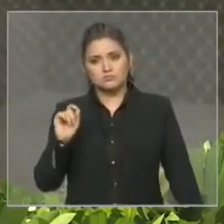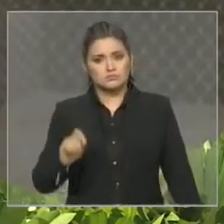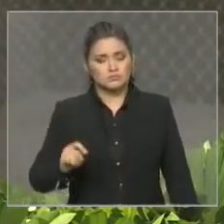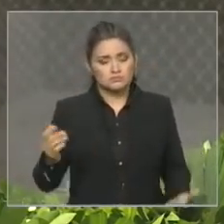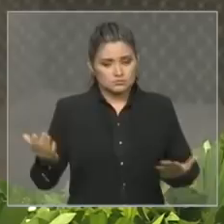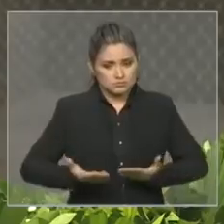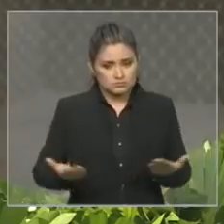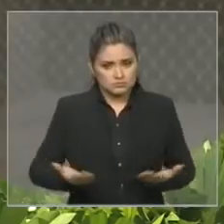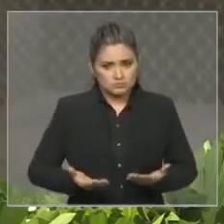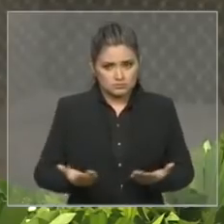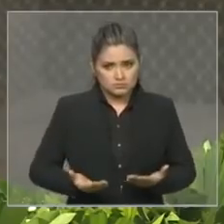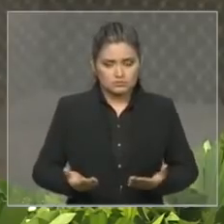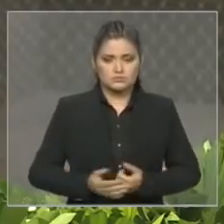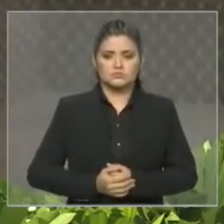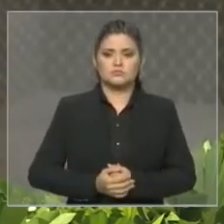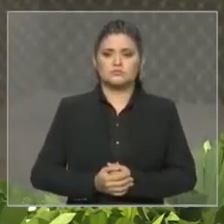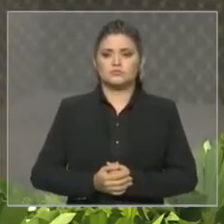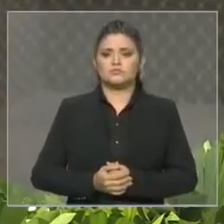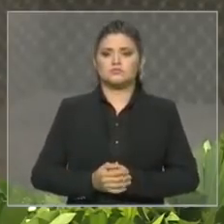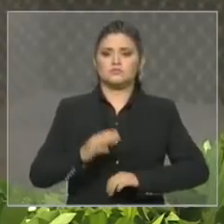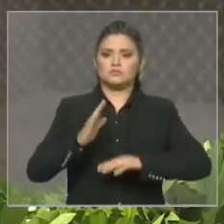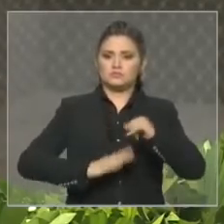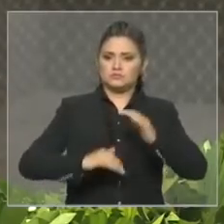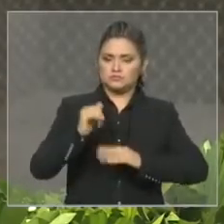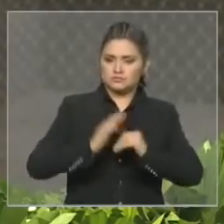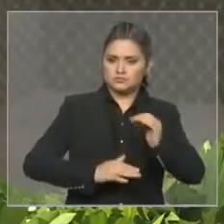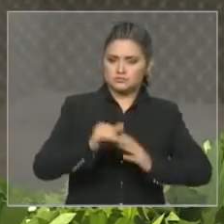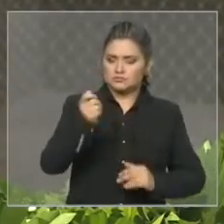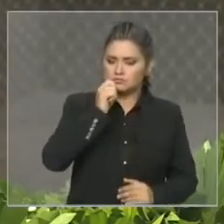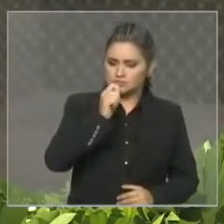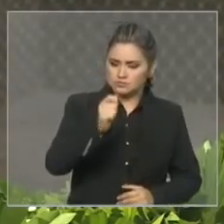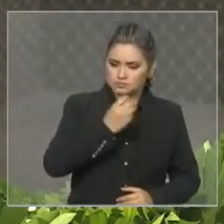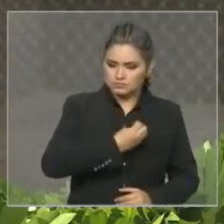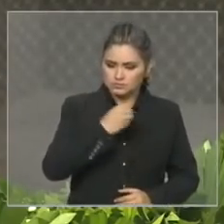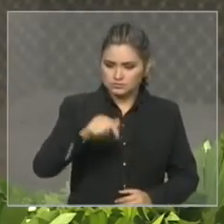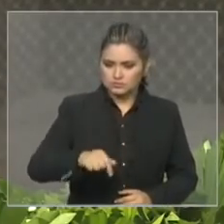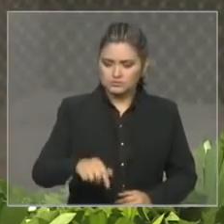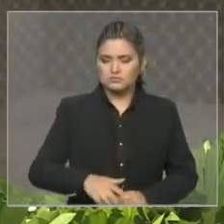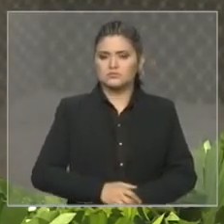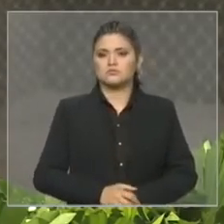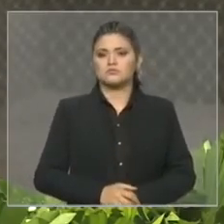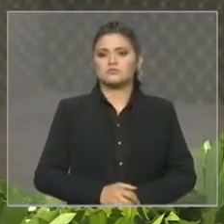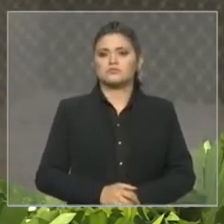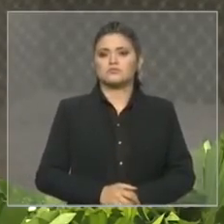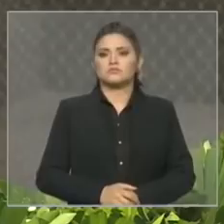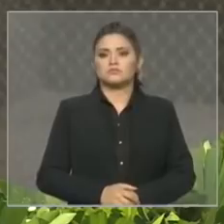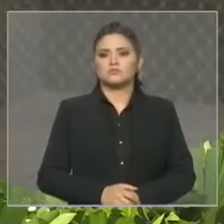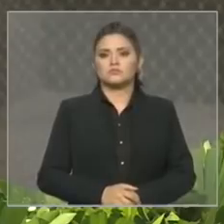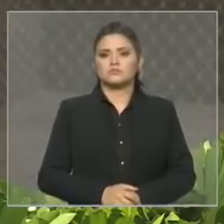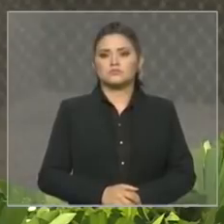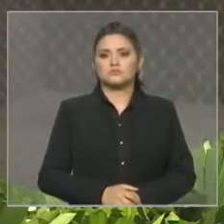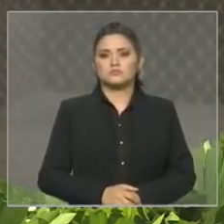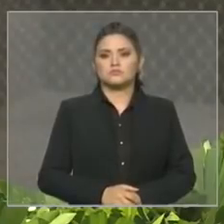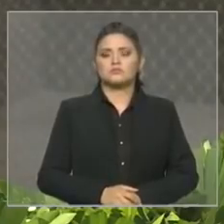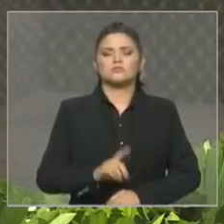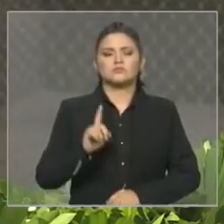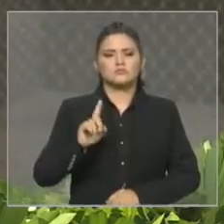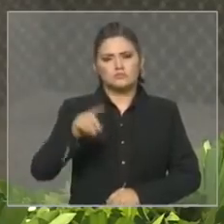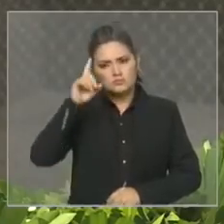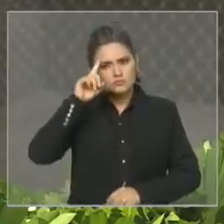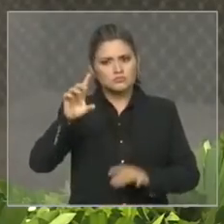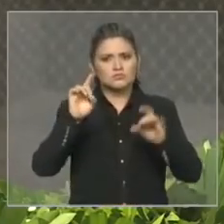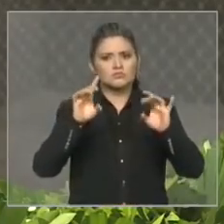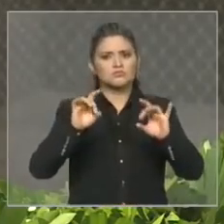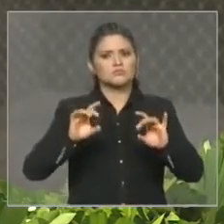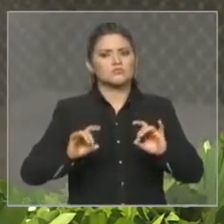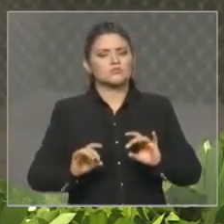senhoras e senhores, profissionais de imprensa que se encontram, é destinado à concórdia entre os povos e as nações. É